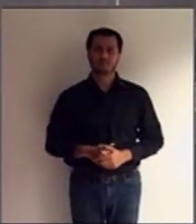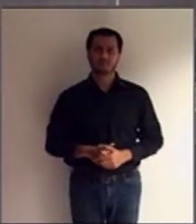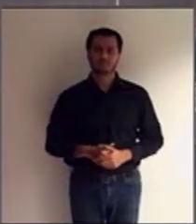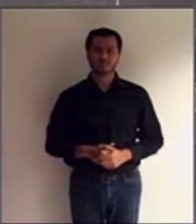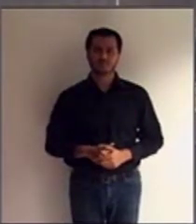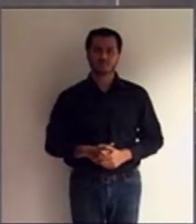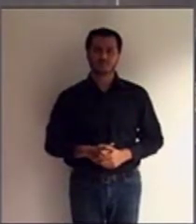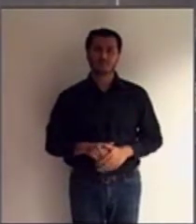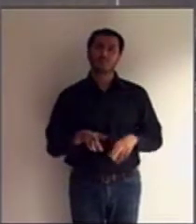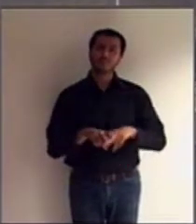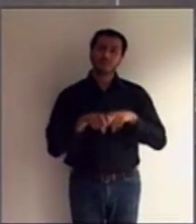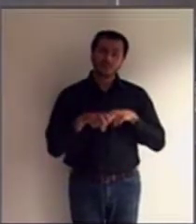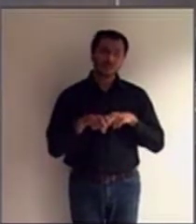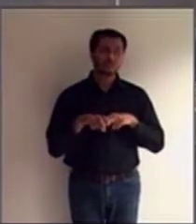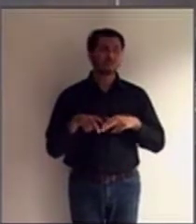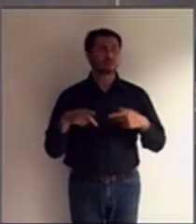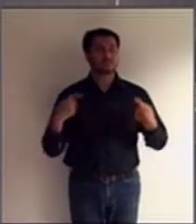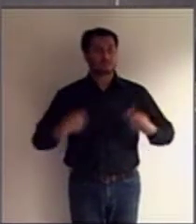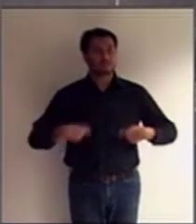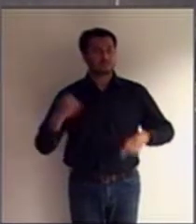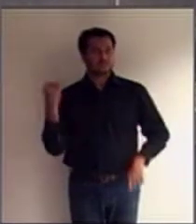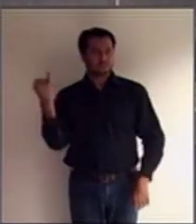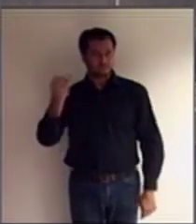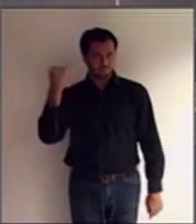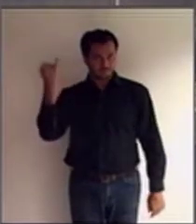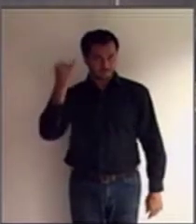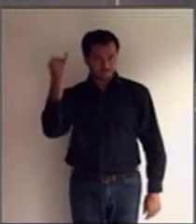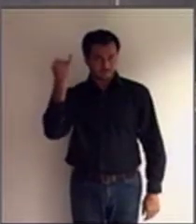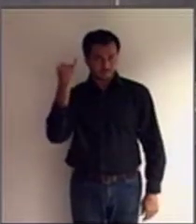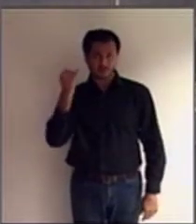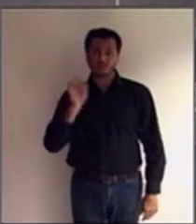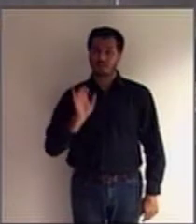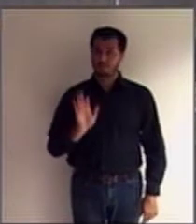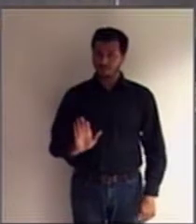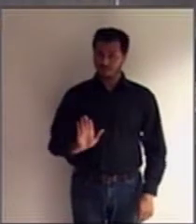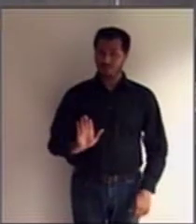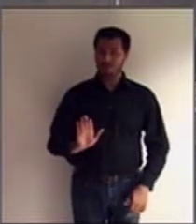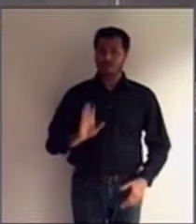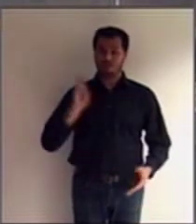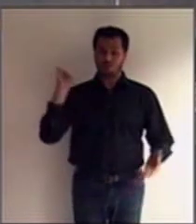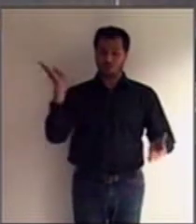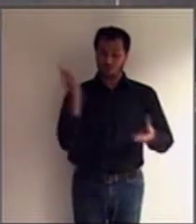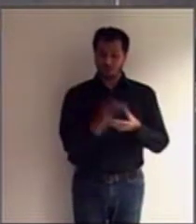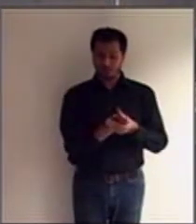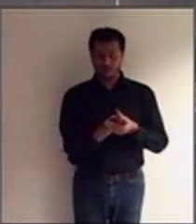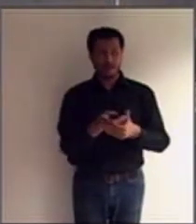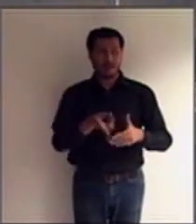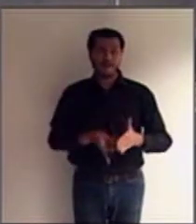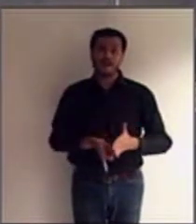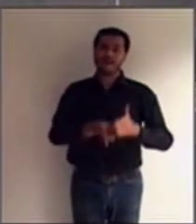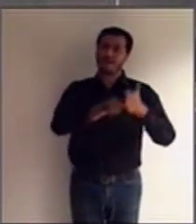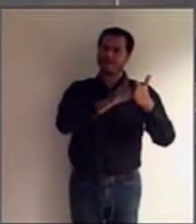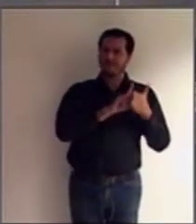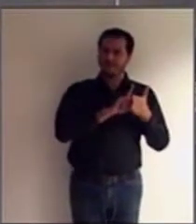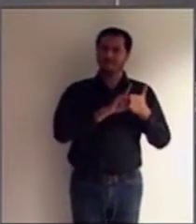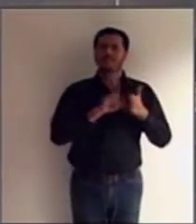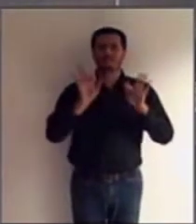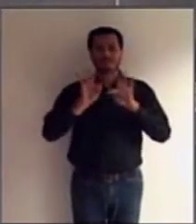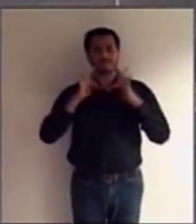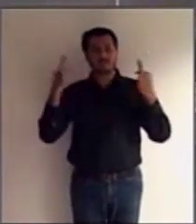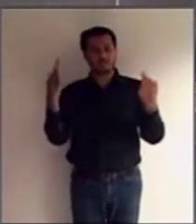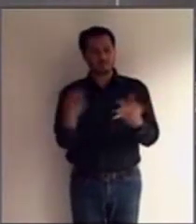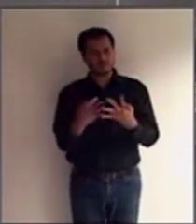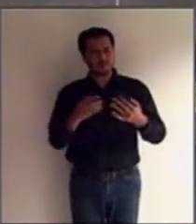Por isso, é importante que, antes da entrada da ação, a família reúna-se